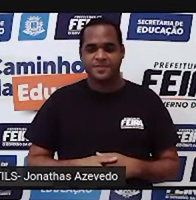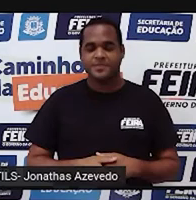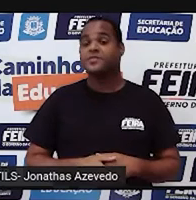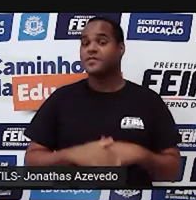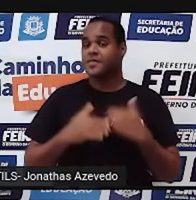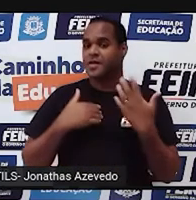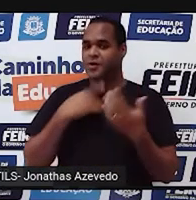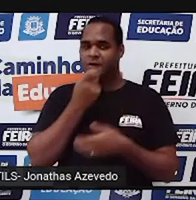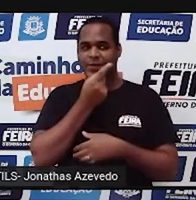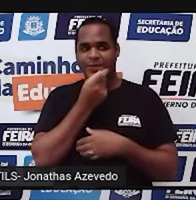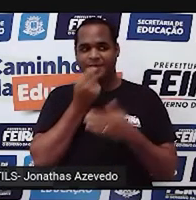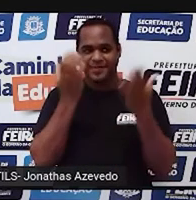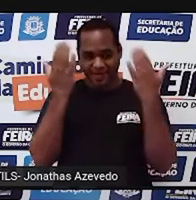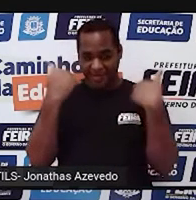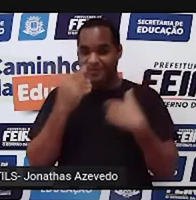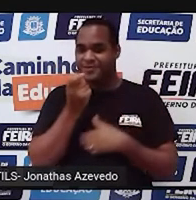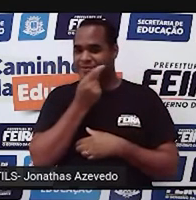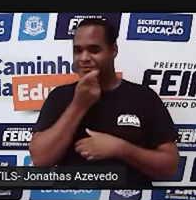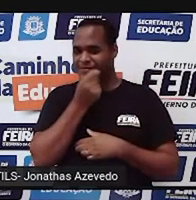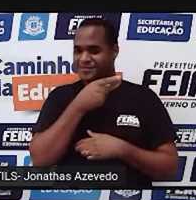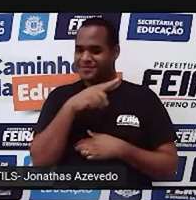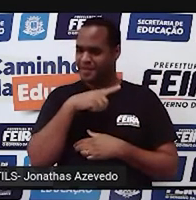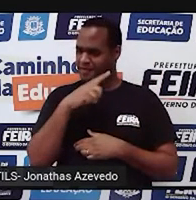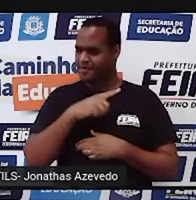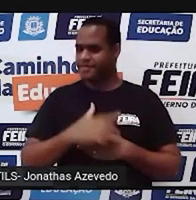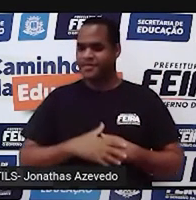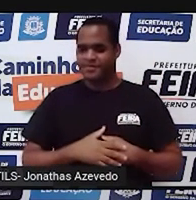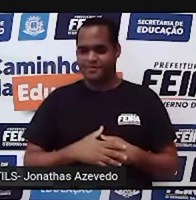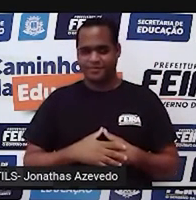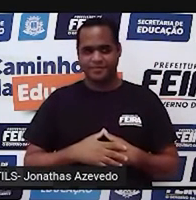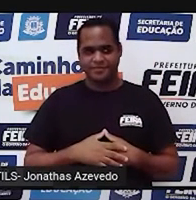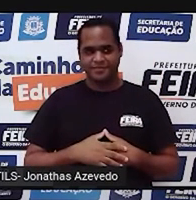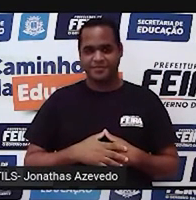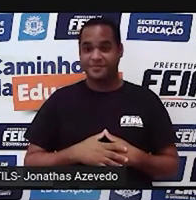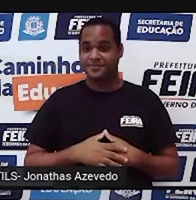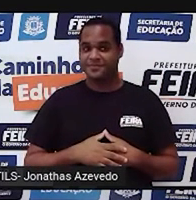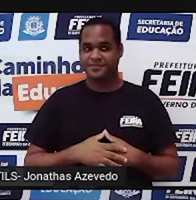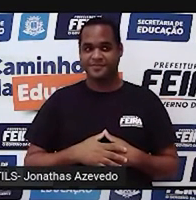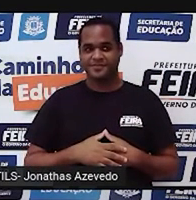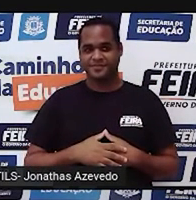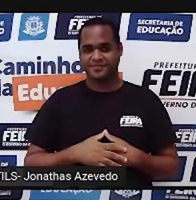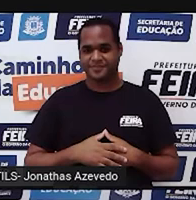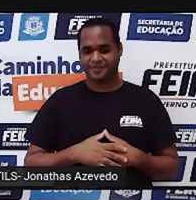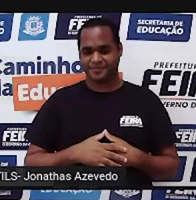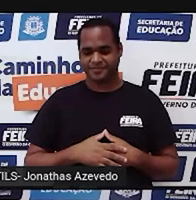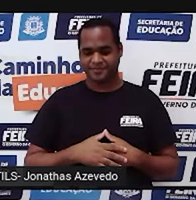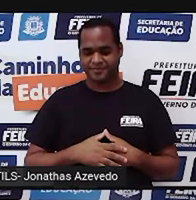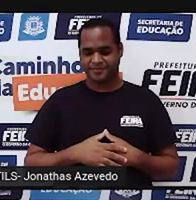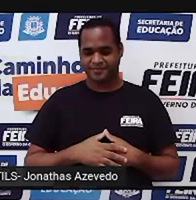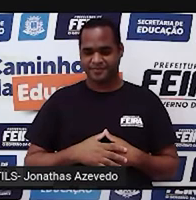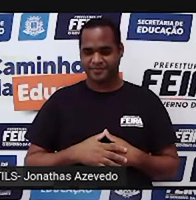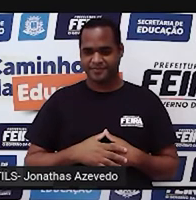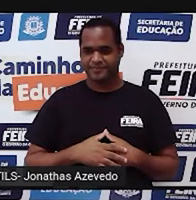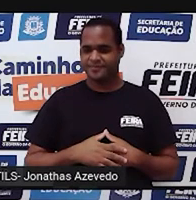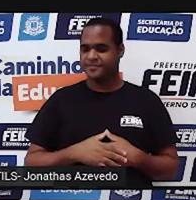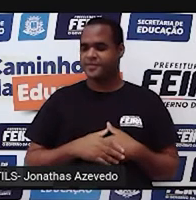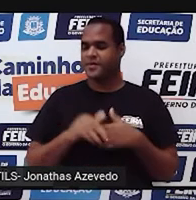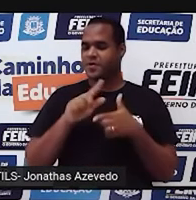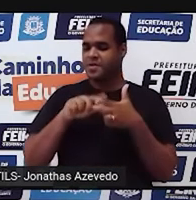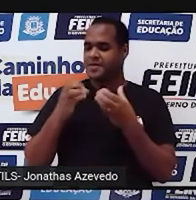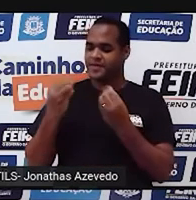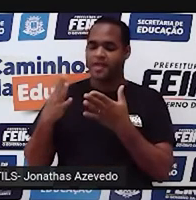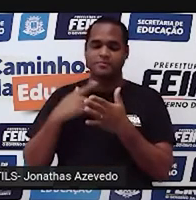Eu já tô rindo por dentro. O que você tem que fazer é o seguinte, ó, te dou um problema, você não responde, você não